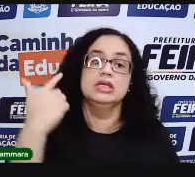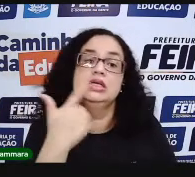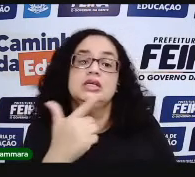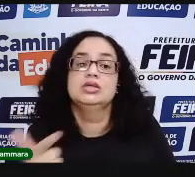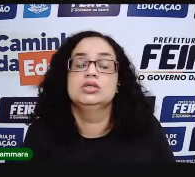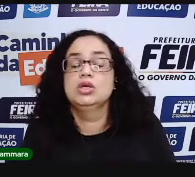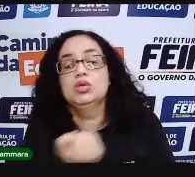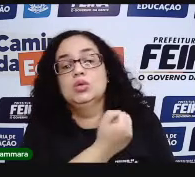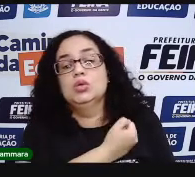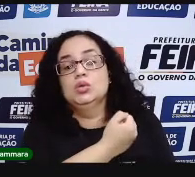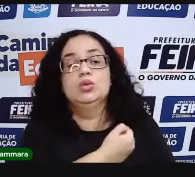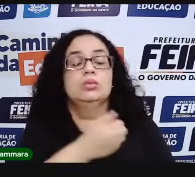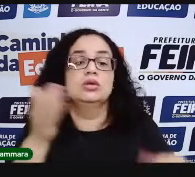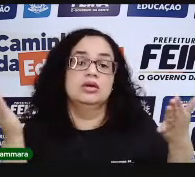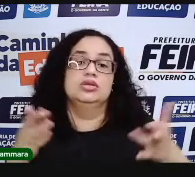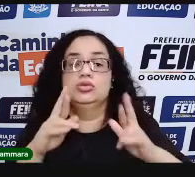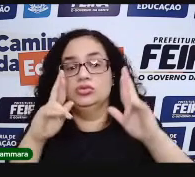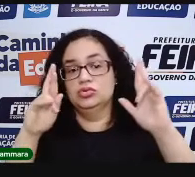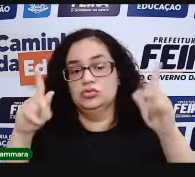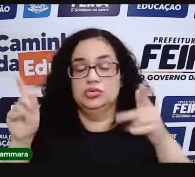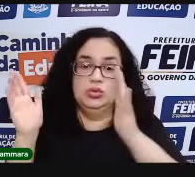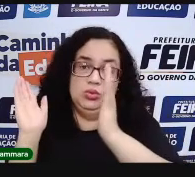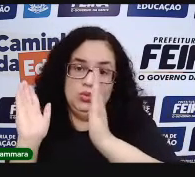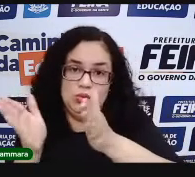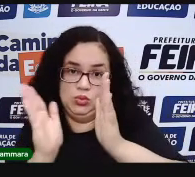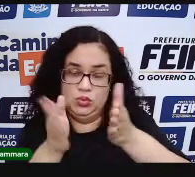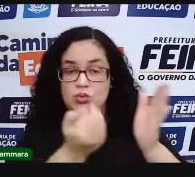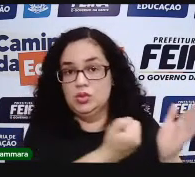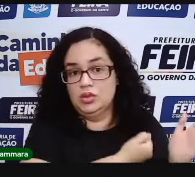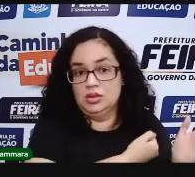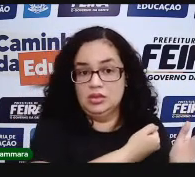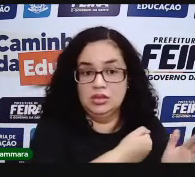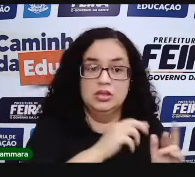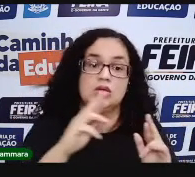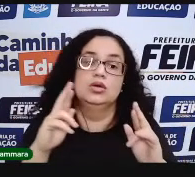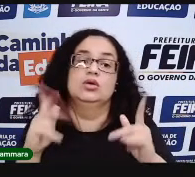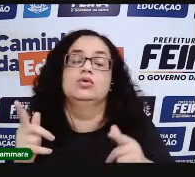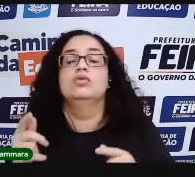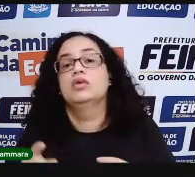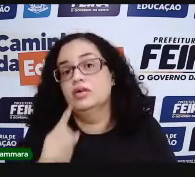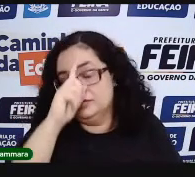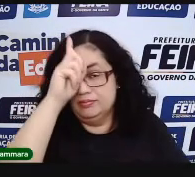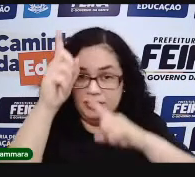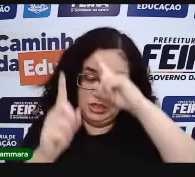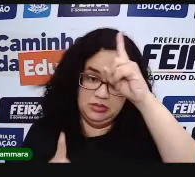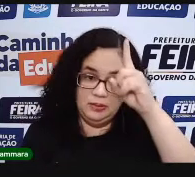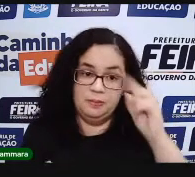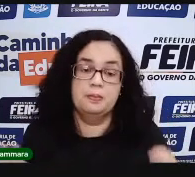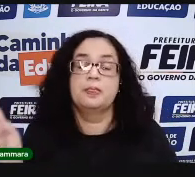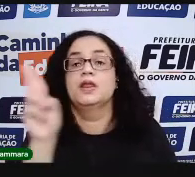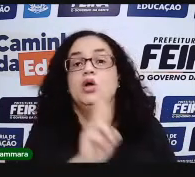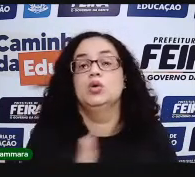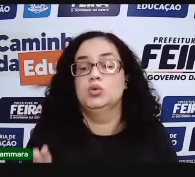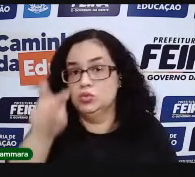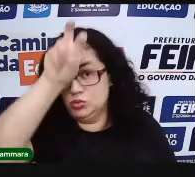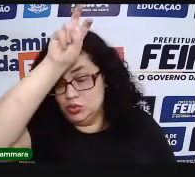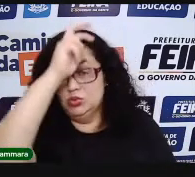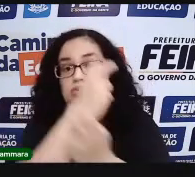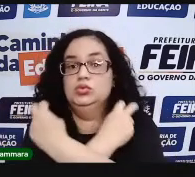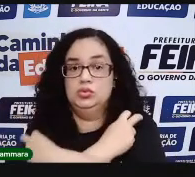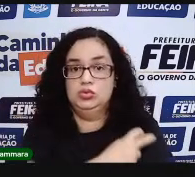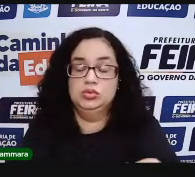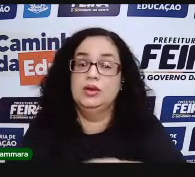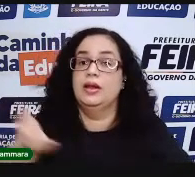a gente não tem o número como a gente tem hoje. Que ao longo do tempo, outras formas foram criadas. Os